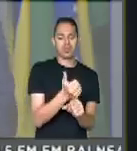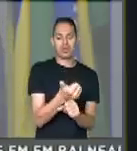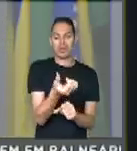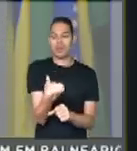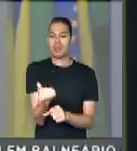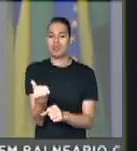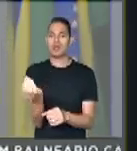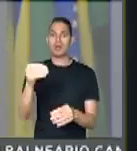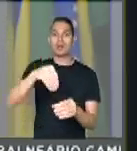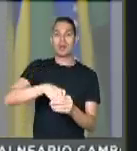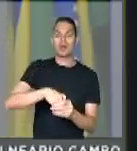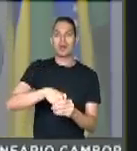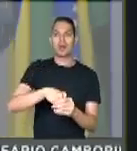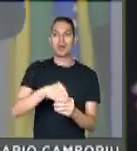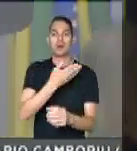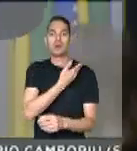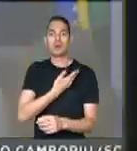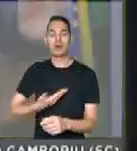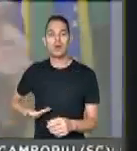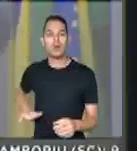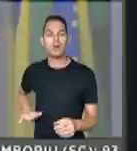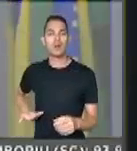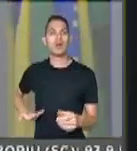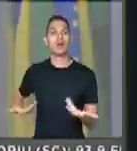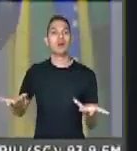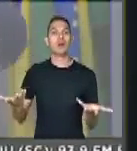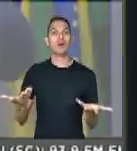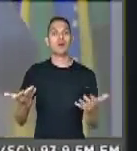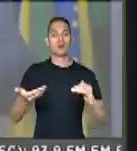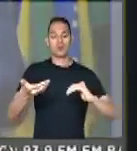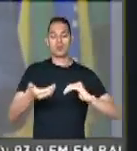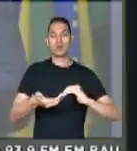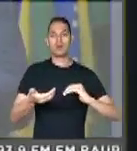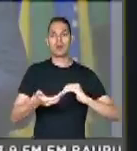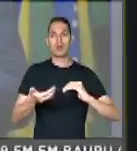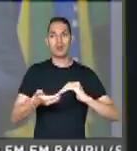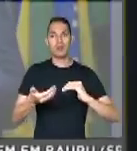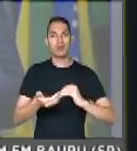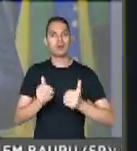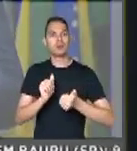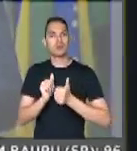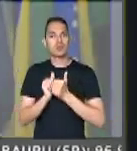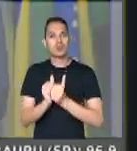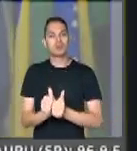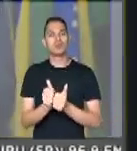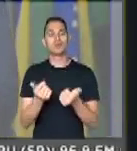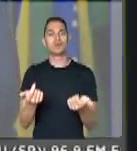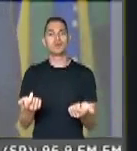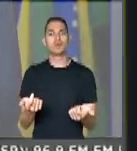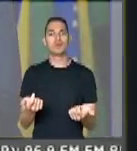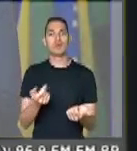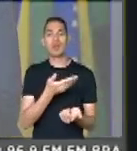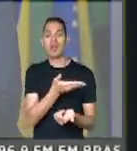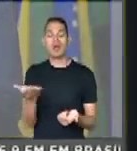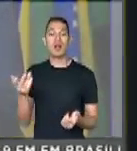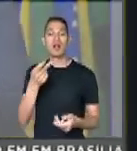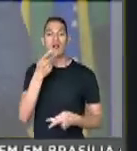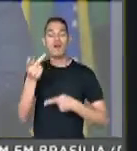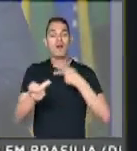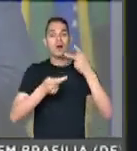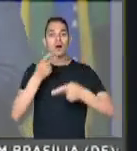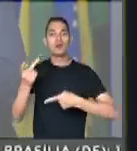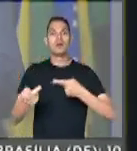estiveram aqui no governo, nadando, tendo esse congresso ao seu lado? Eles falam de